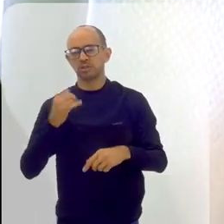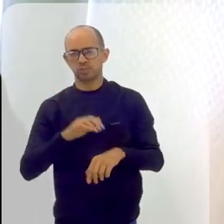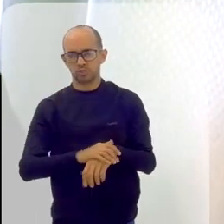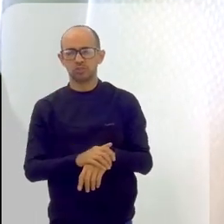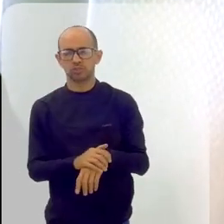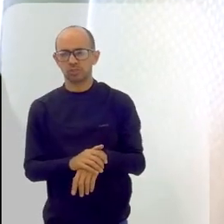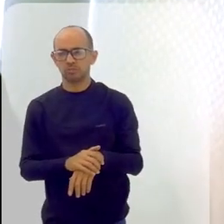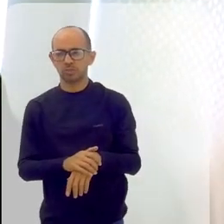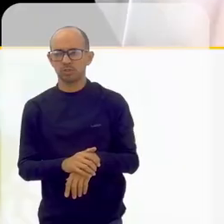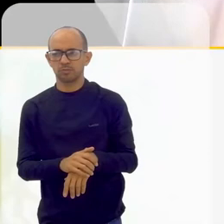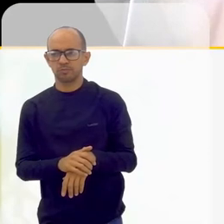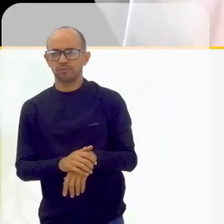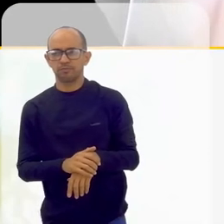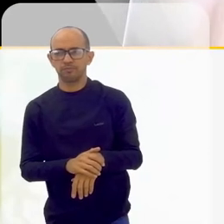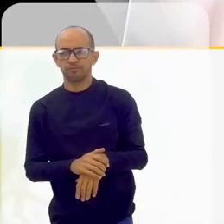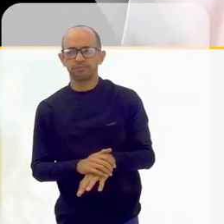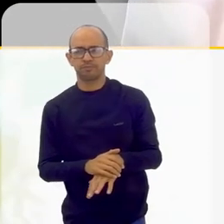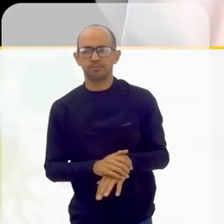sabe? Então, acho que